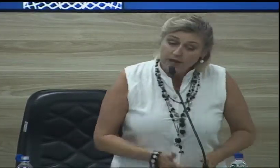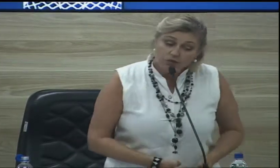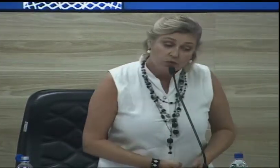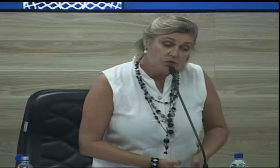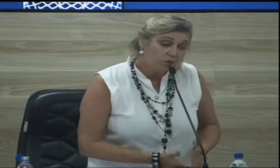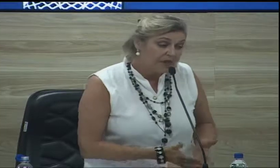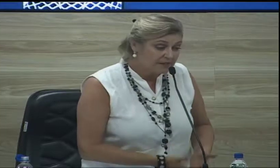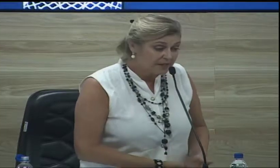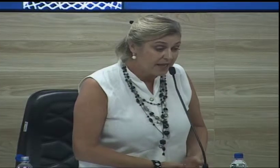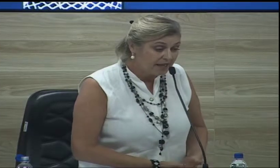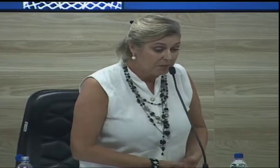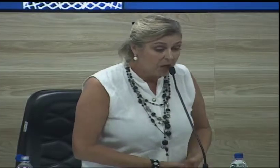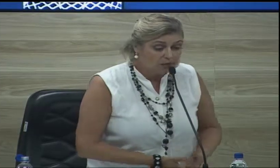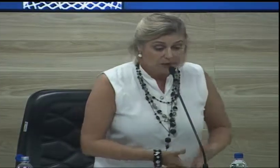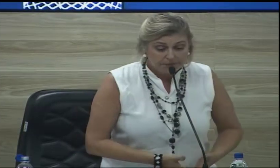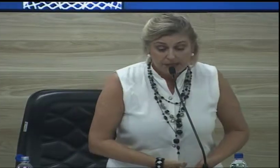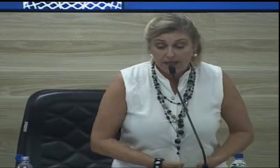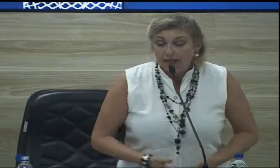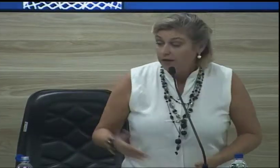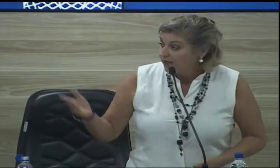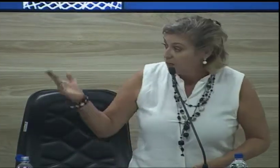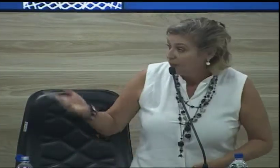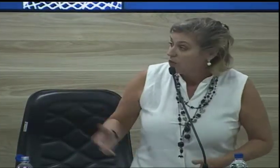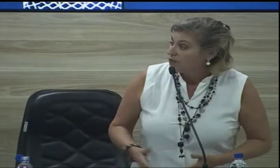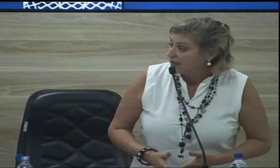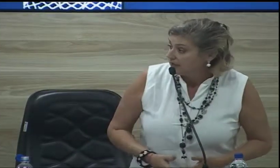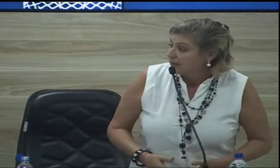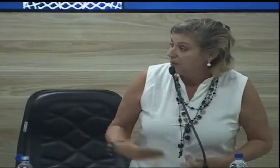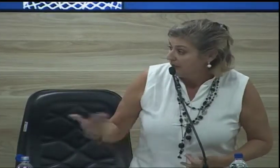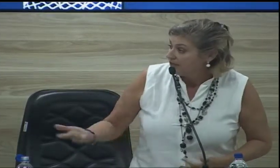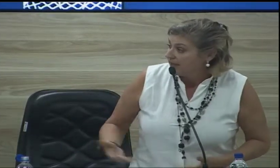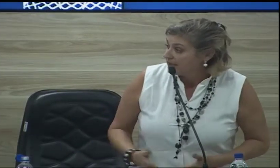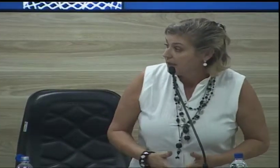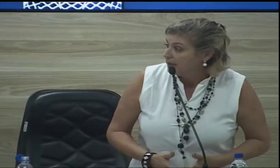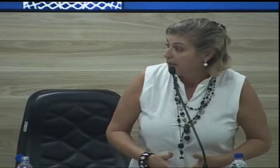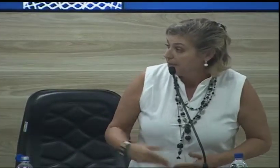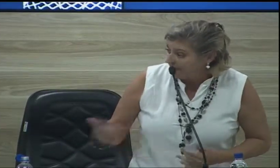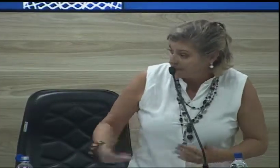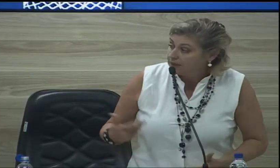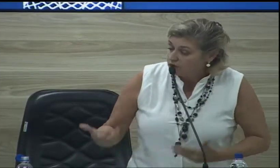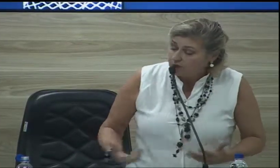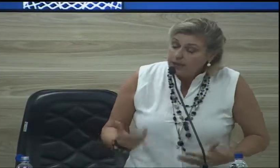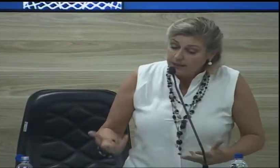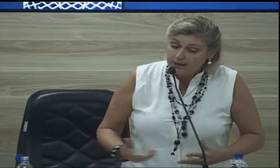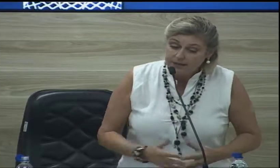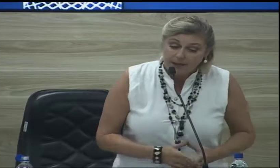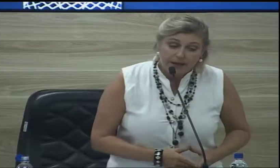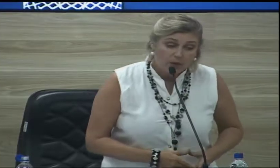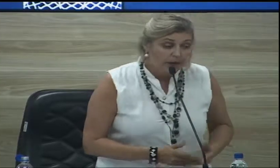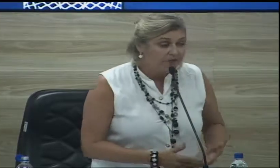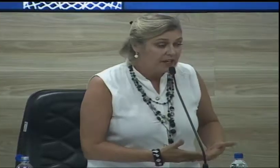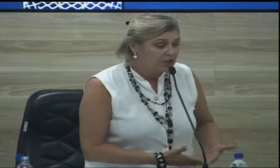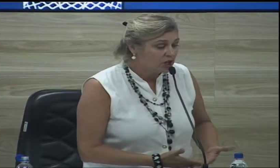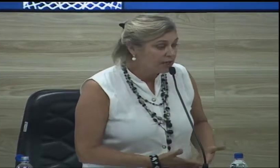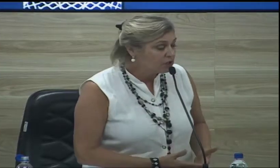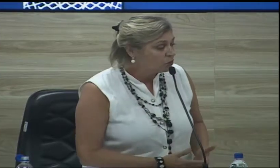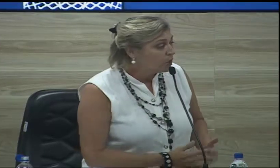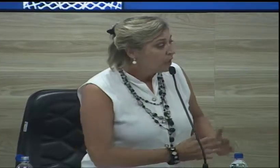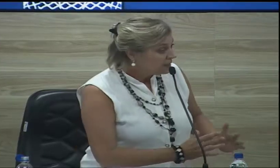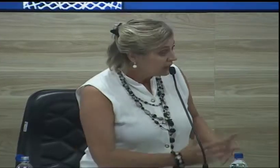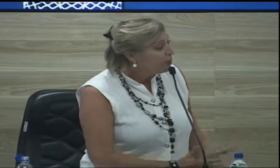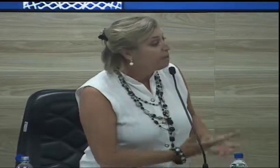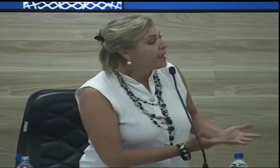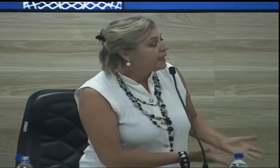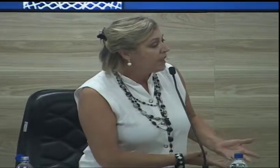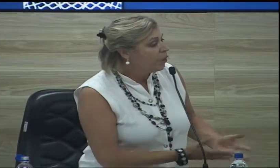Então são assuntos do bem-estar animal também, a vereadora Constância também faz bastante trabalho referente a isso,